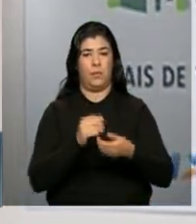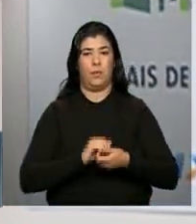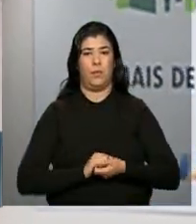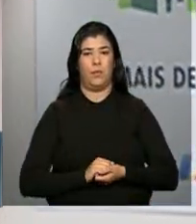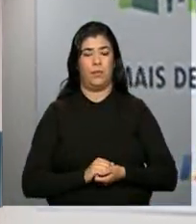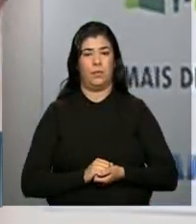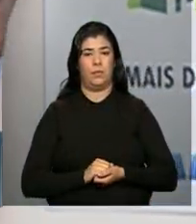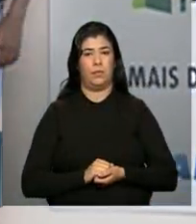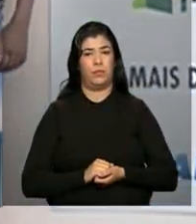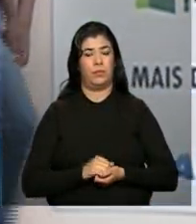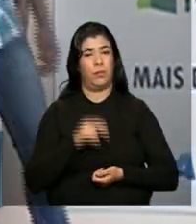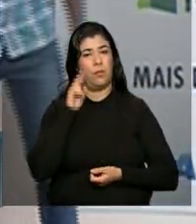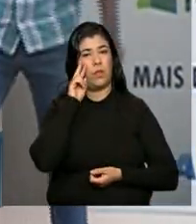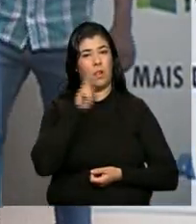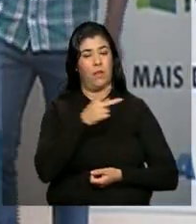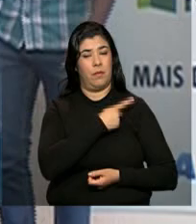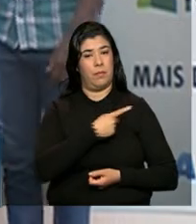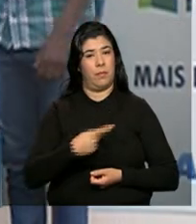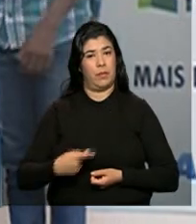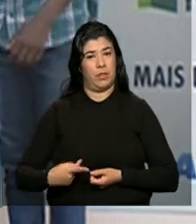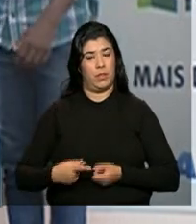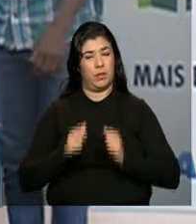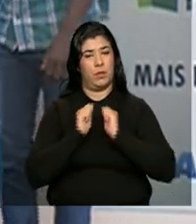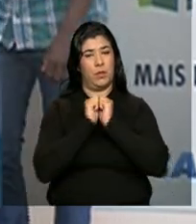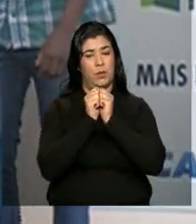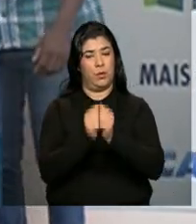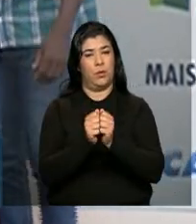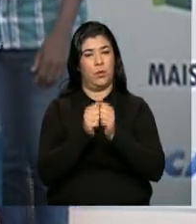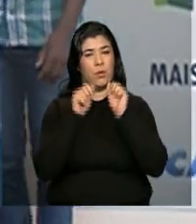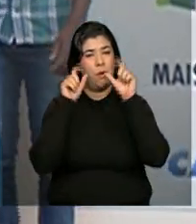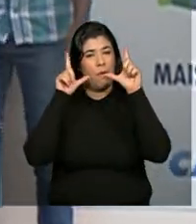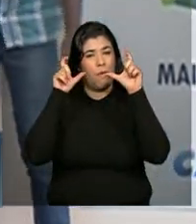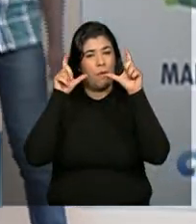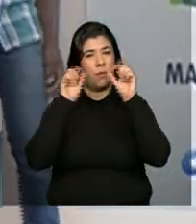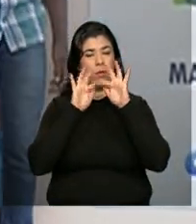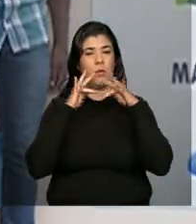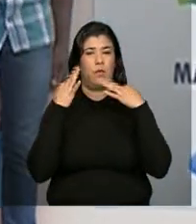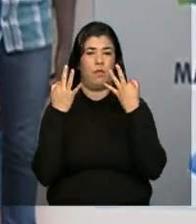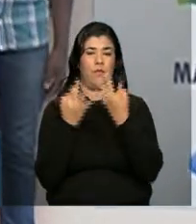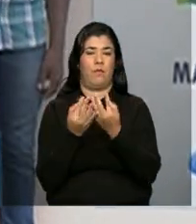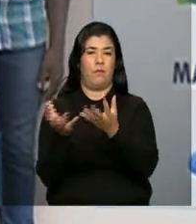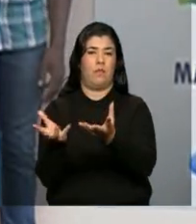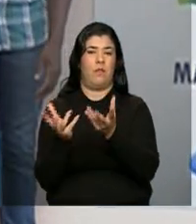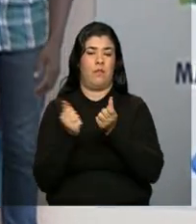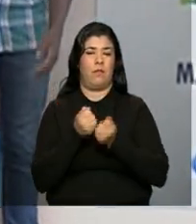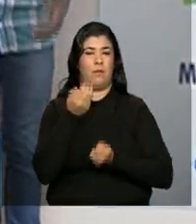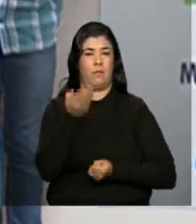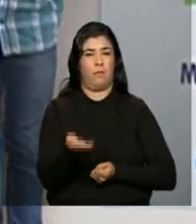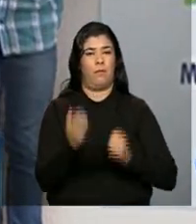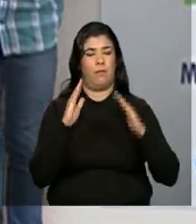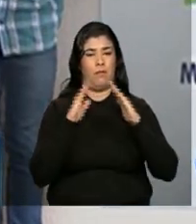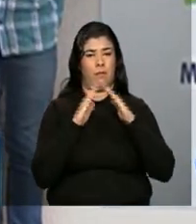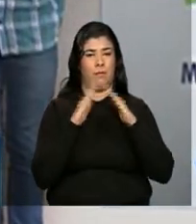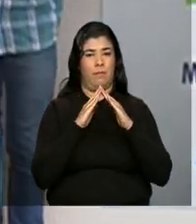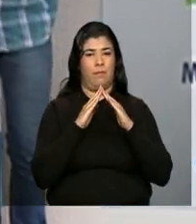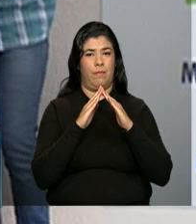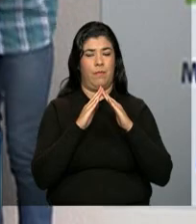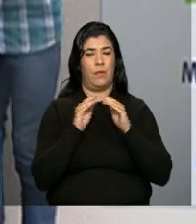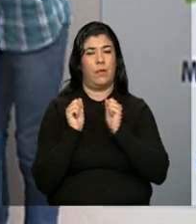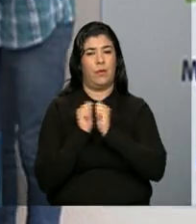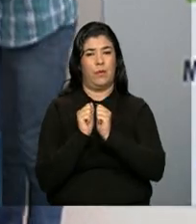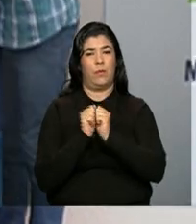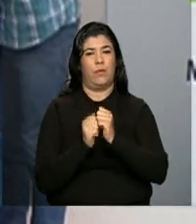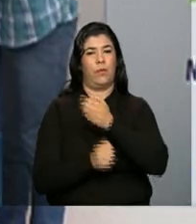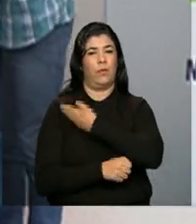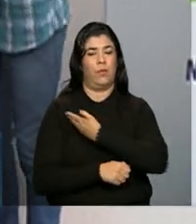Aí a presidenta posando para a foto com a família que foi contemplada com essa residência, ao lado